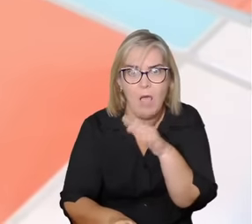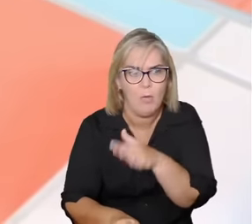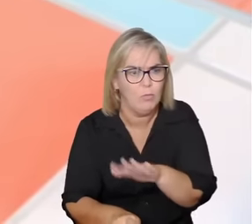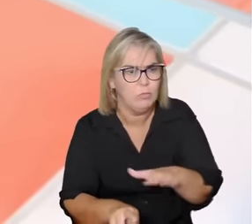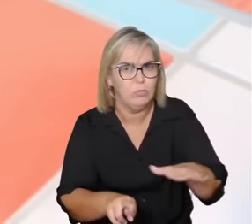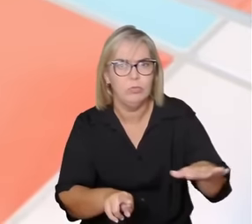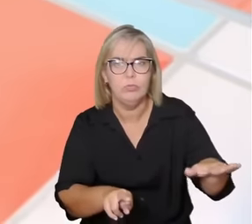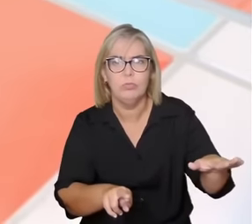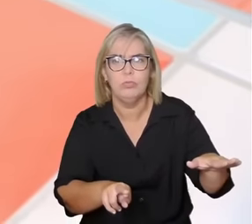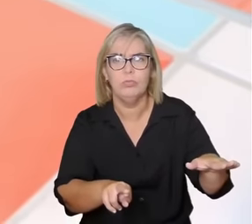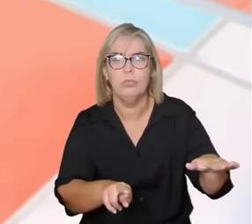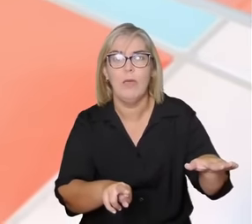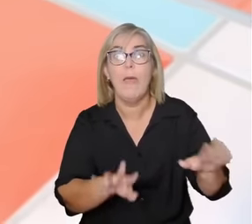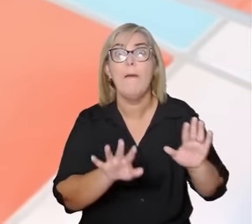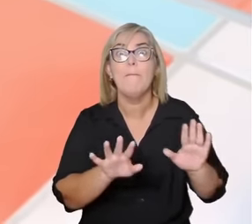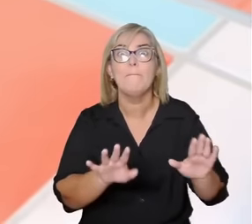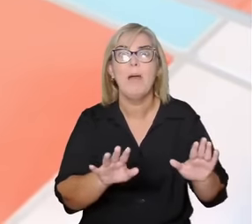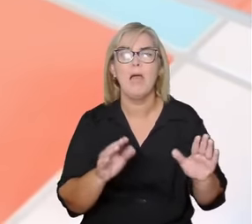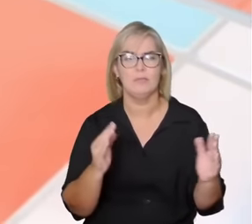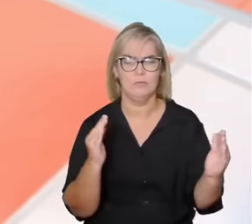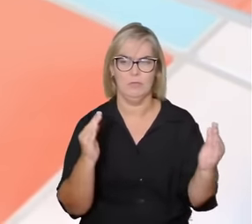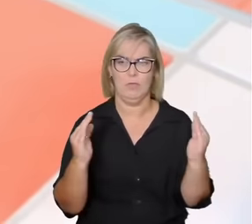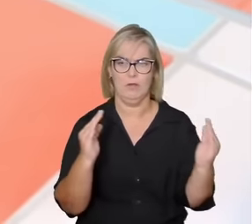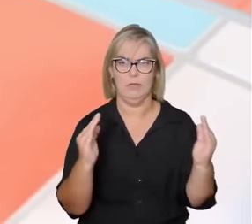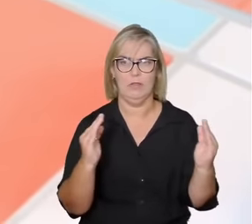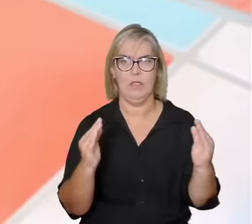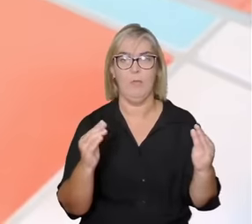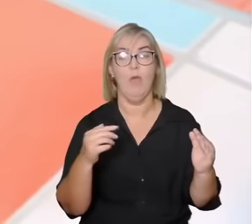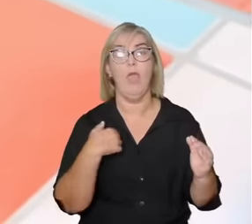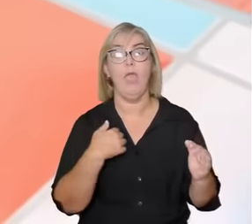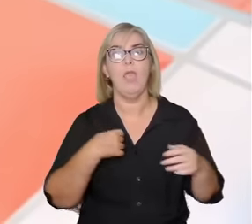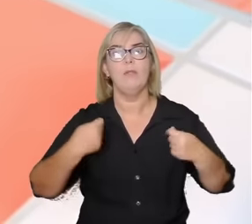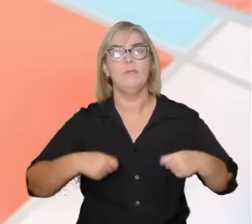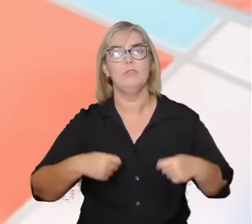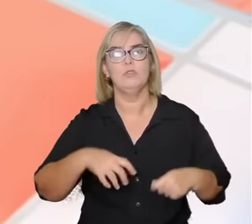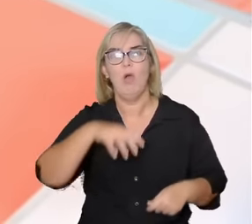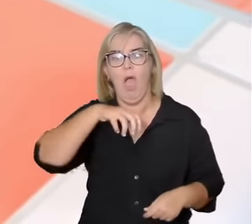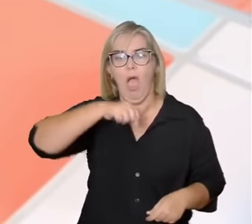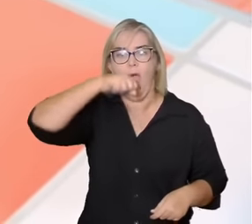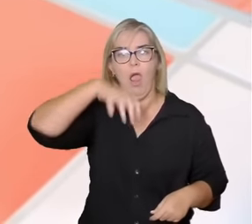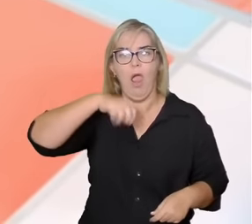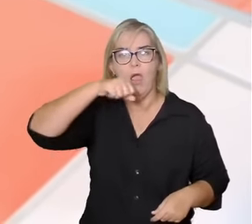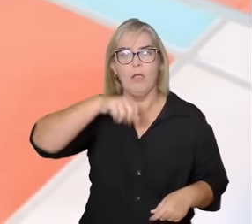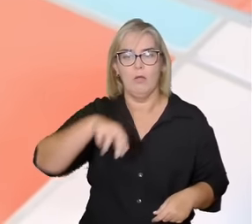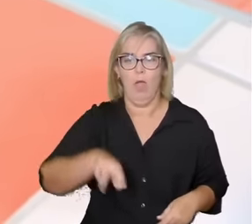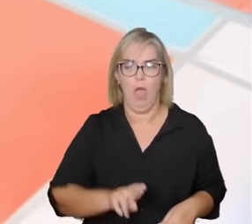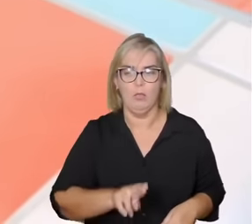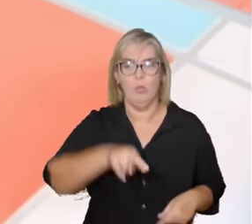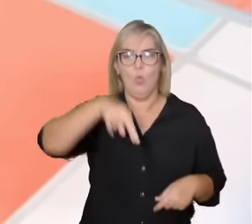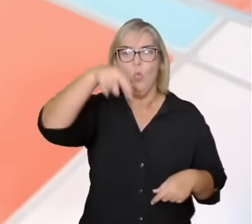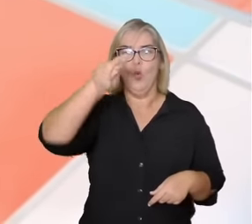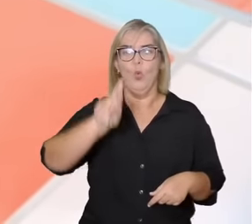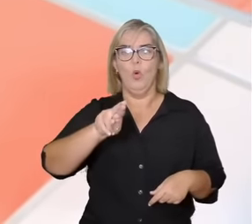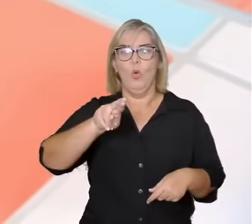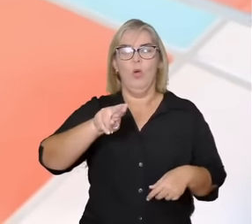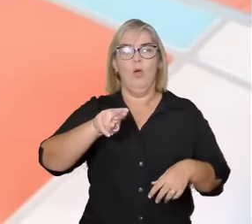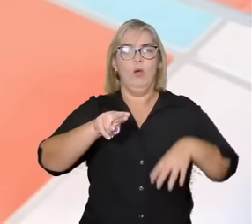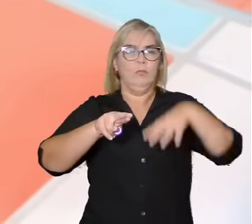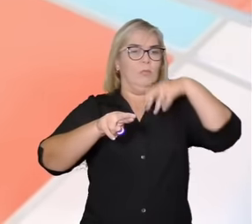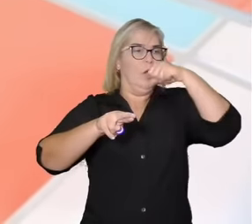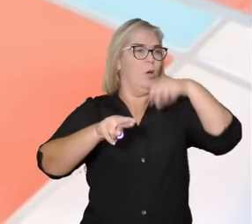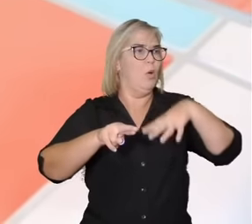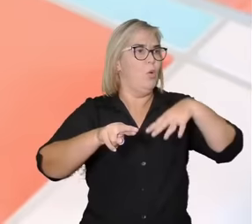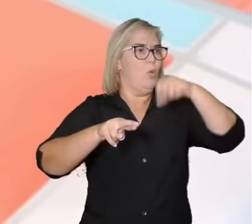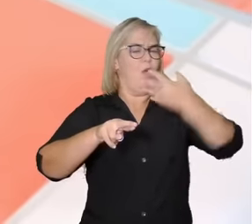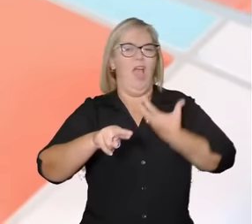breve tempo sentiu-se sem ar e teve que colocar a cabeça para fora d'água não só sentiu-se cansado de nadar